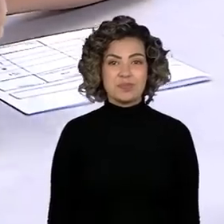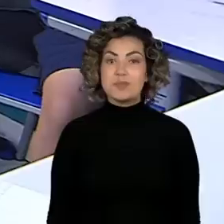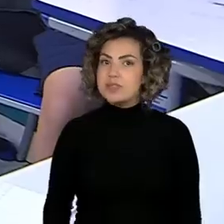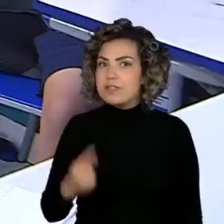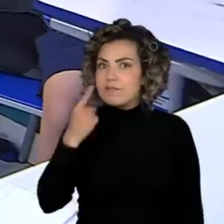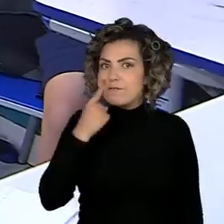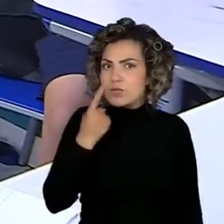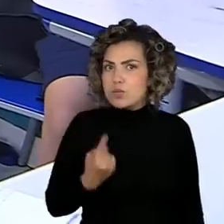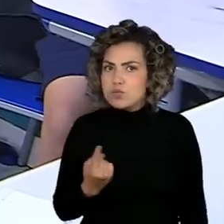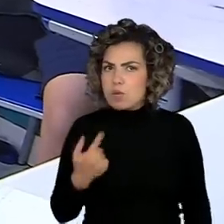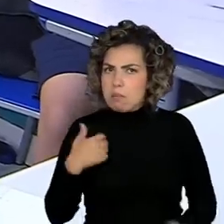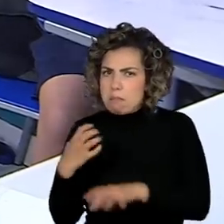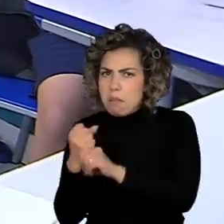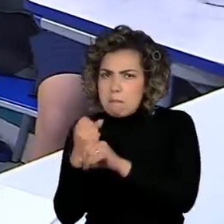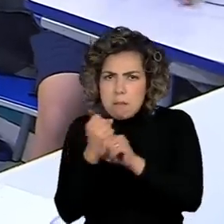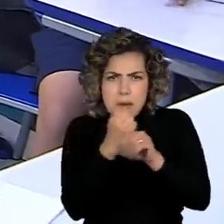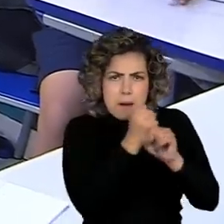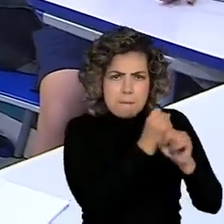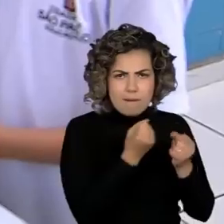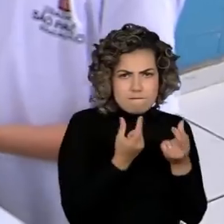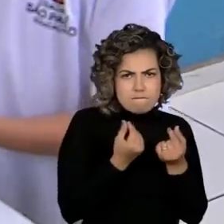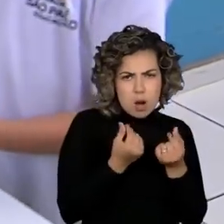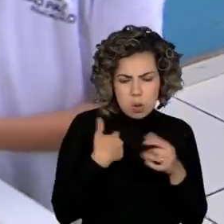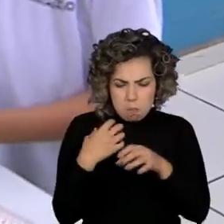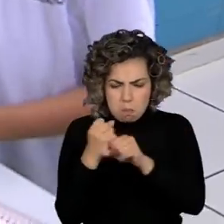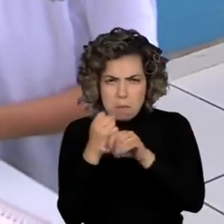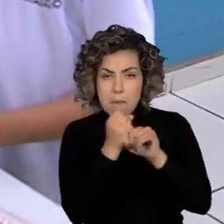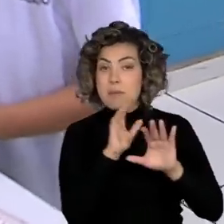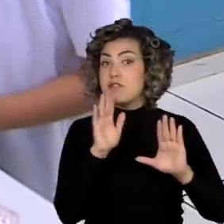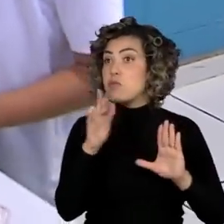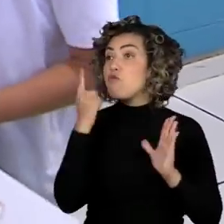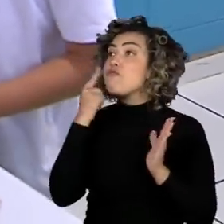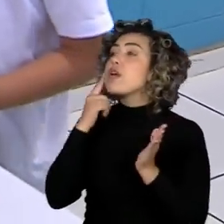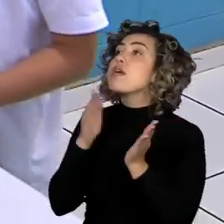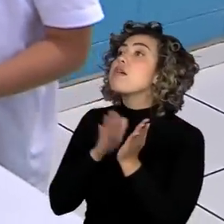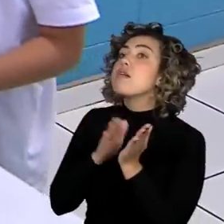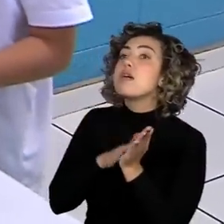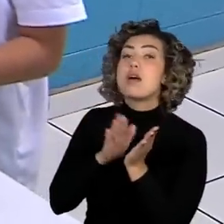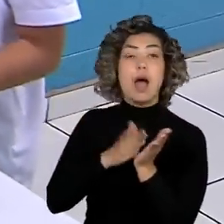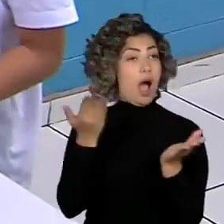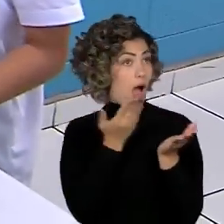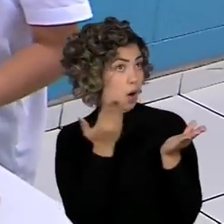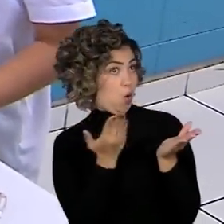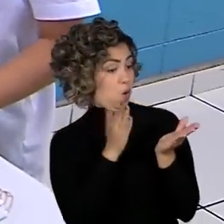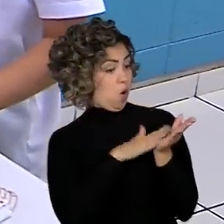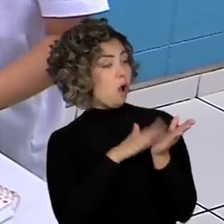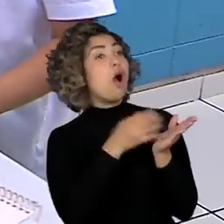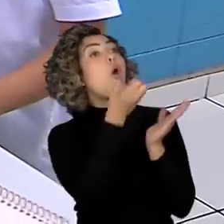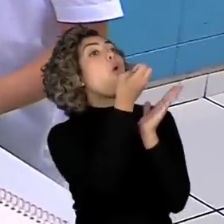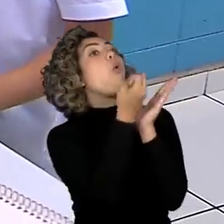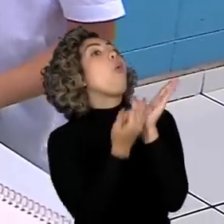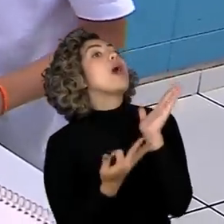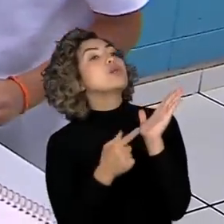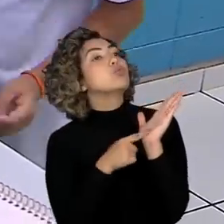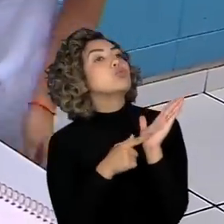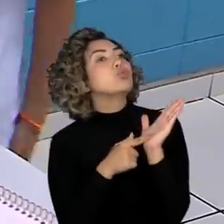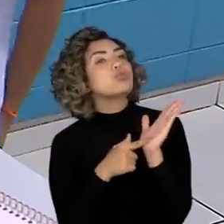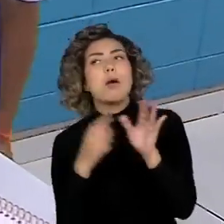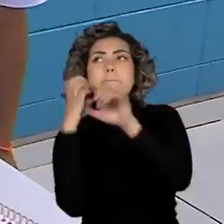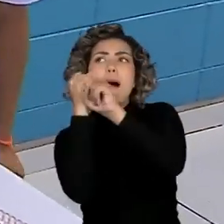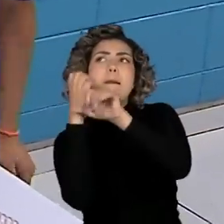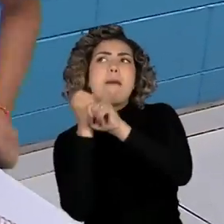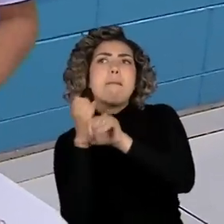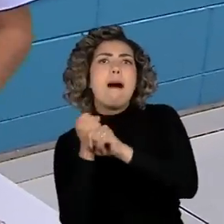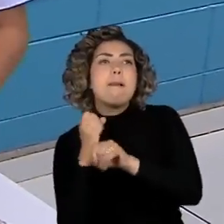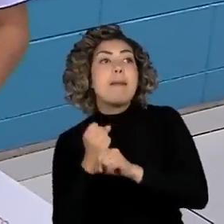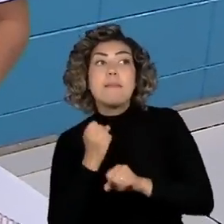A conferência dos valores. Vamos aqui, Cauê, vai contar com a professora quanto que você ganhou em cada planilha,